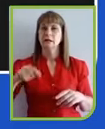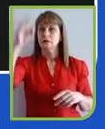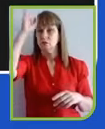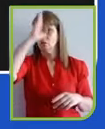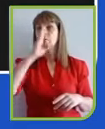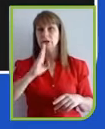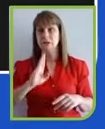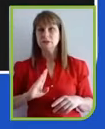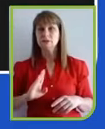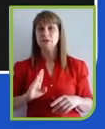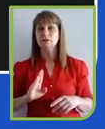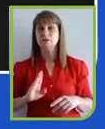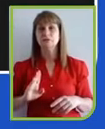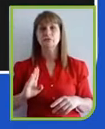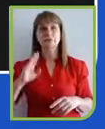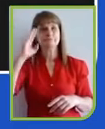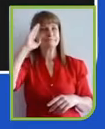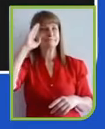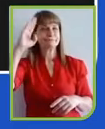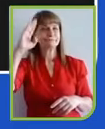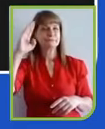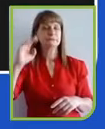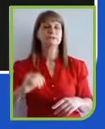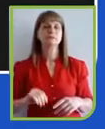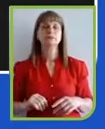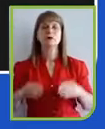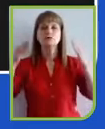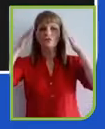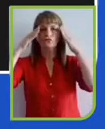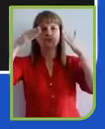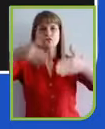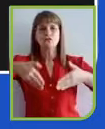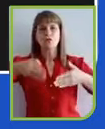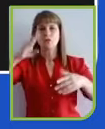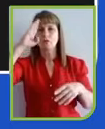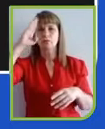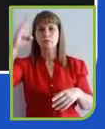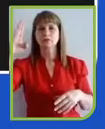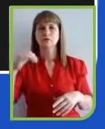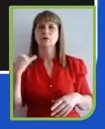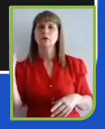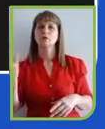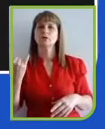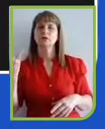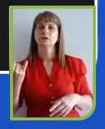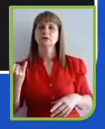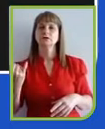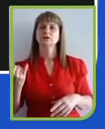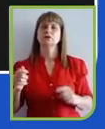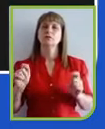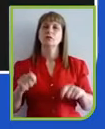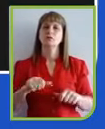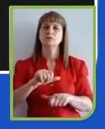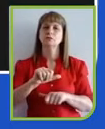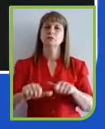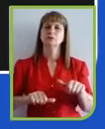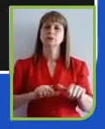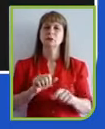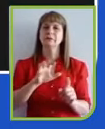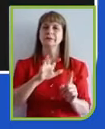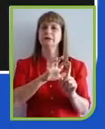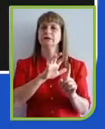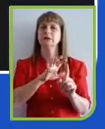está achando o mesmo que nós estamos achando, que isso pode virar uma tendência interessante, que é de empresas se